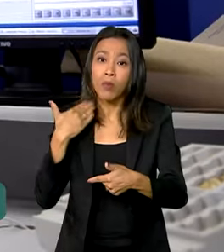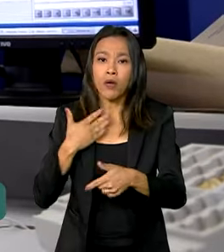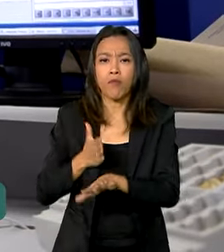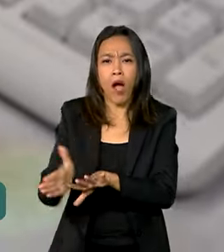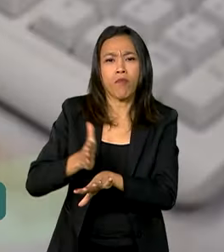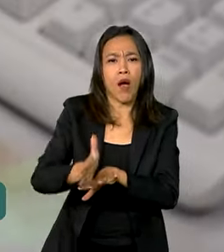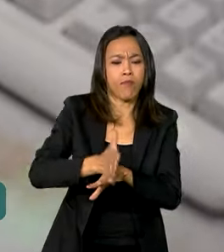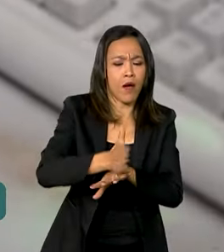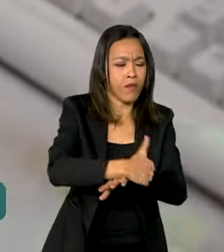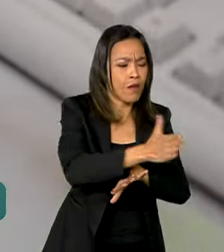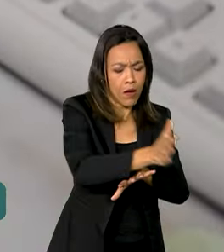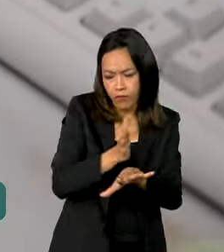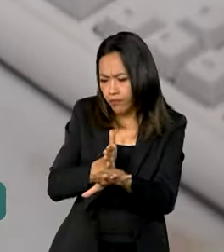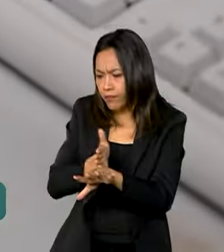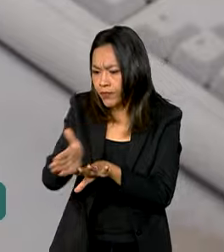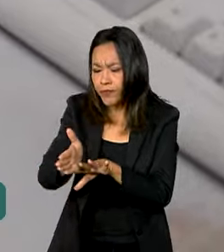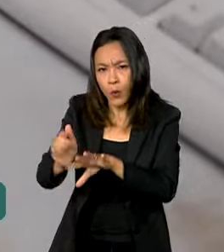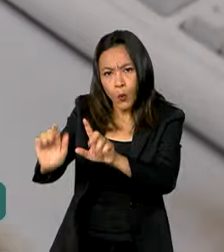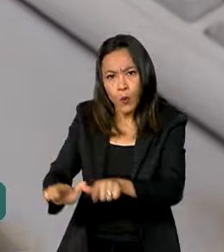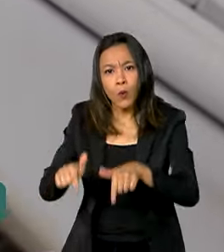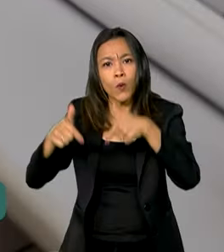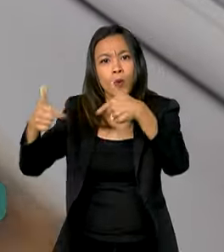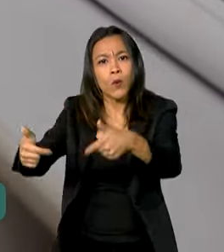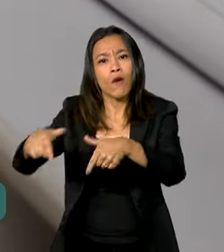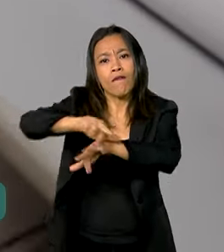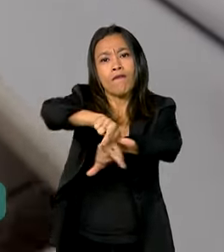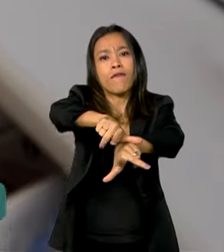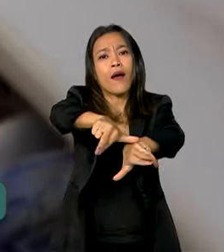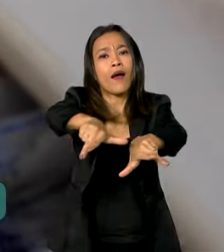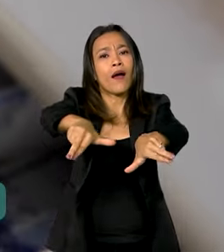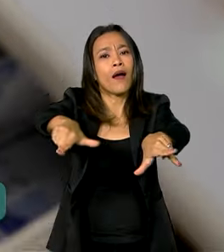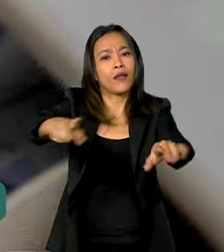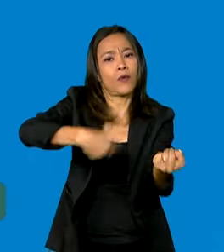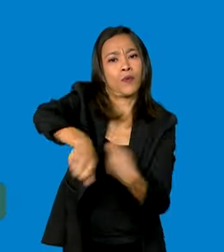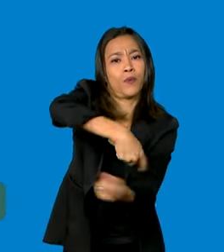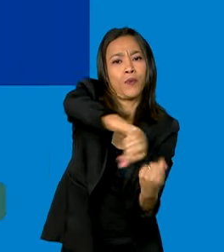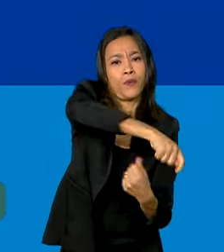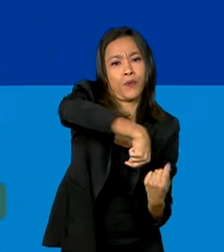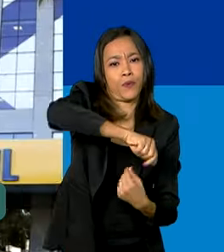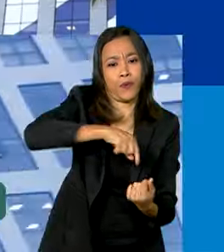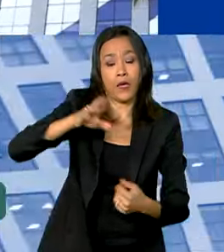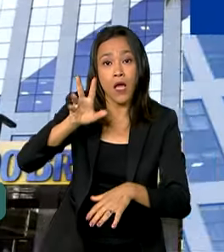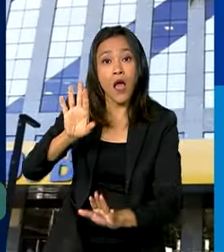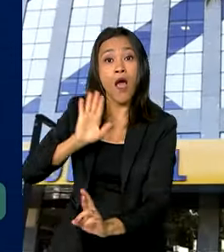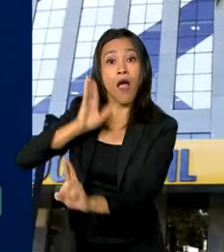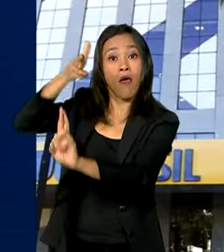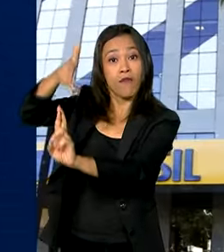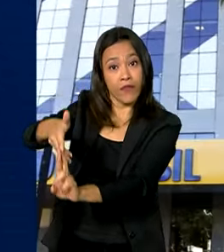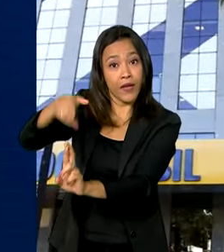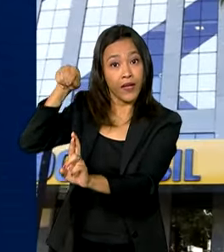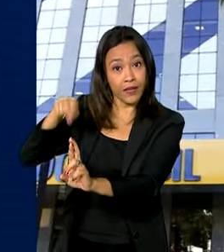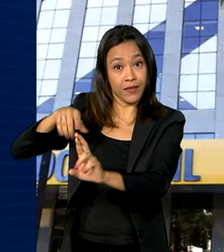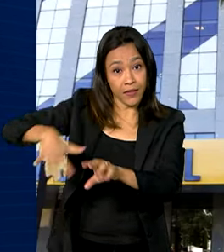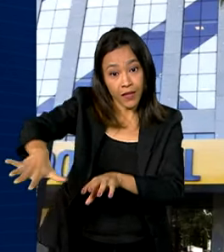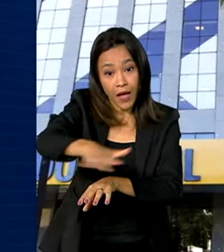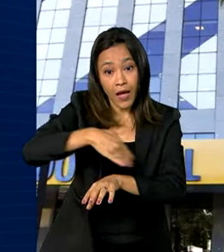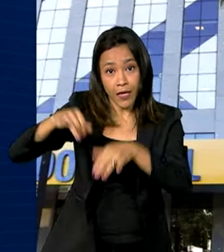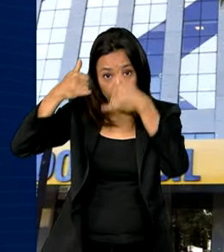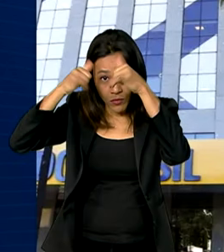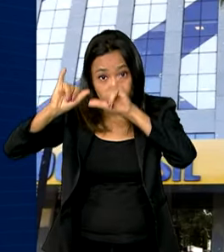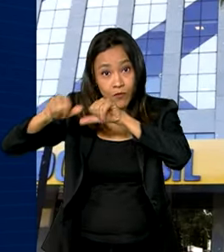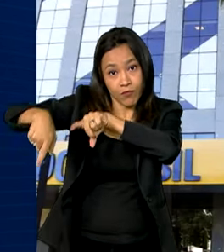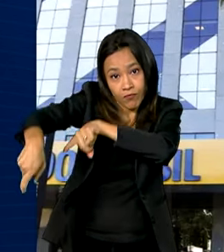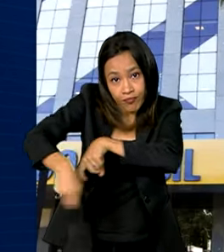frentes, impulsionando os diversos setores da economia. Líder no setor agropecuário,